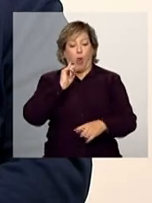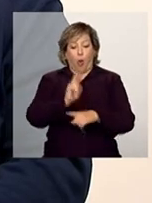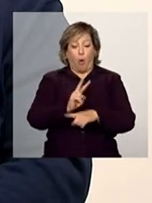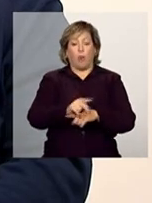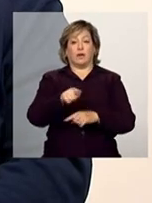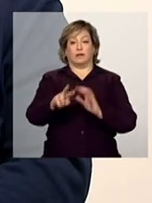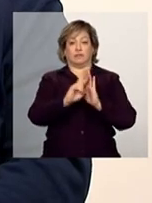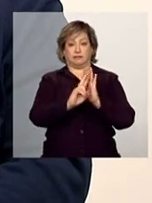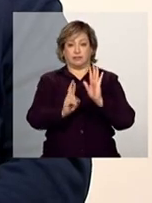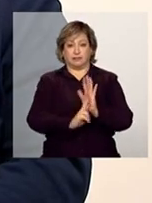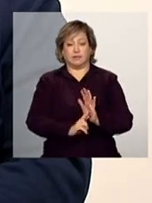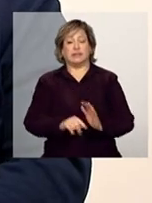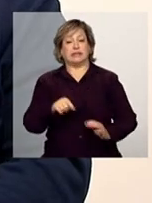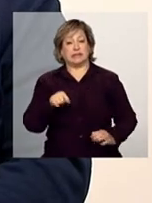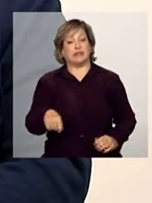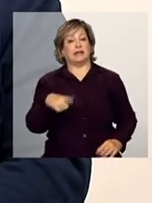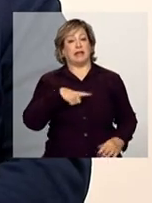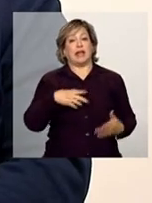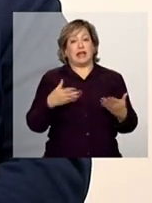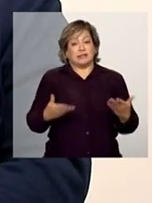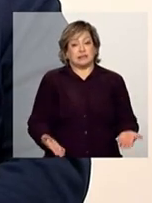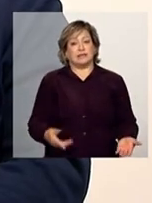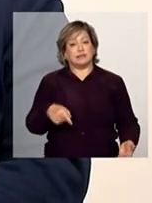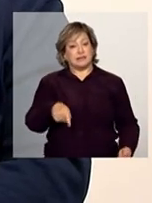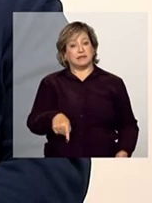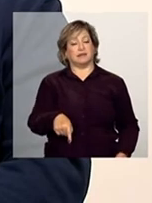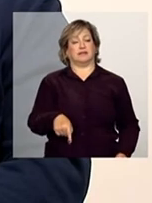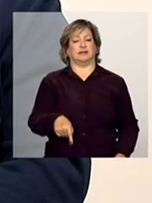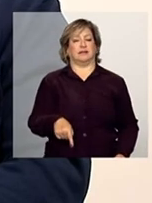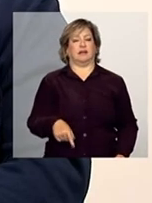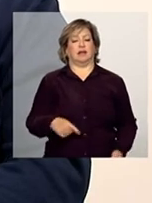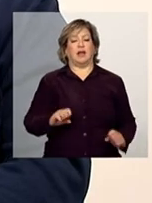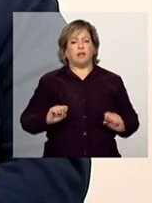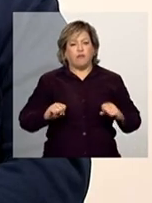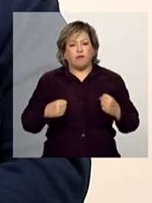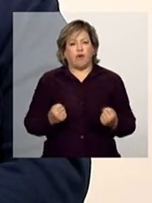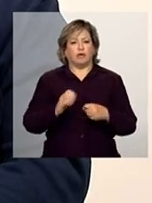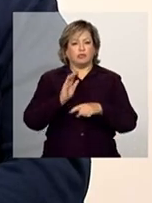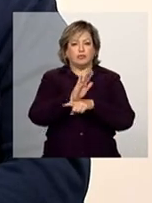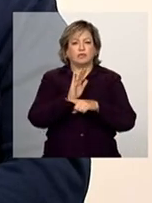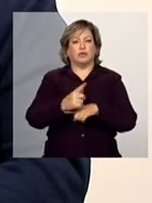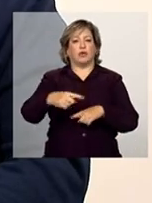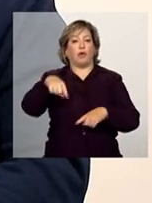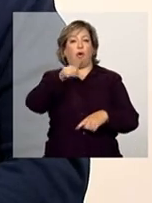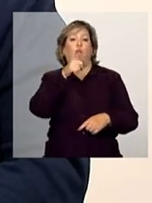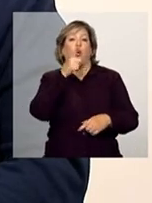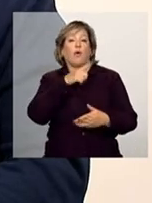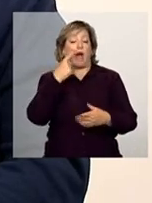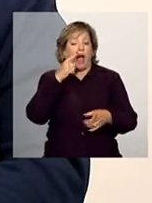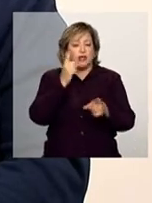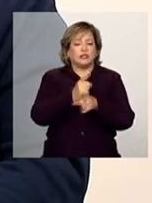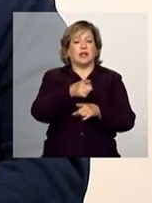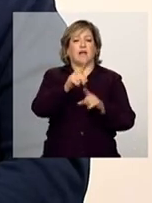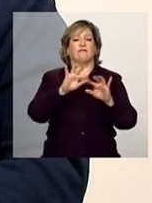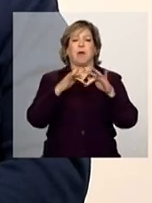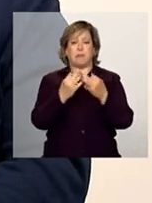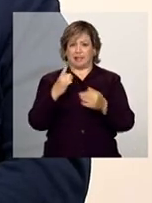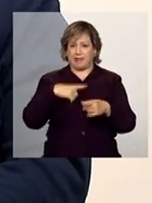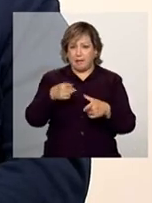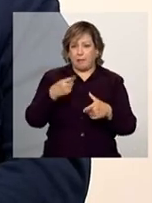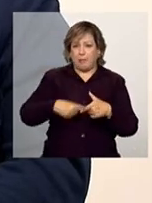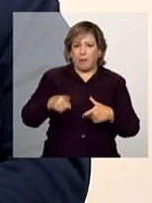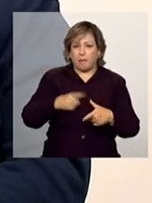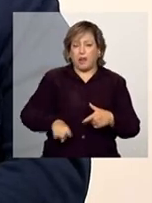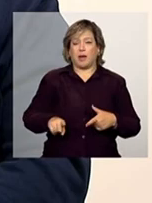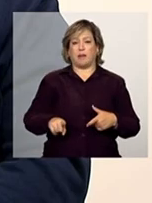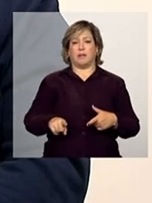ele tem esse sentido de reforçar o acesso aos serviços. Ao identificar as famílias com dificuldade de mandar